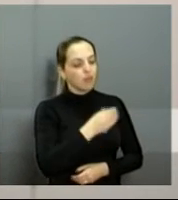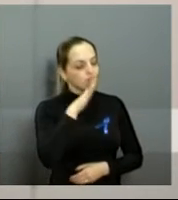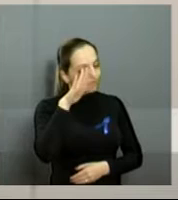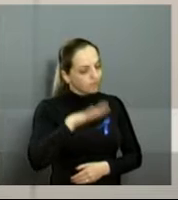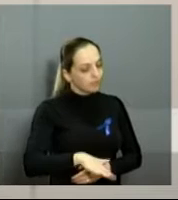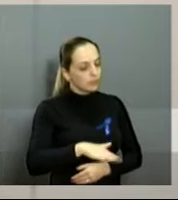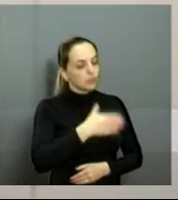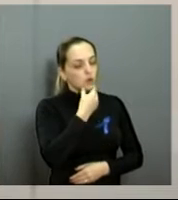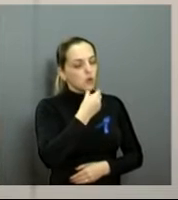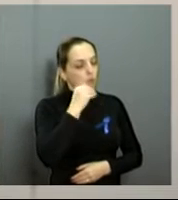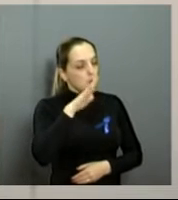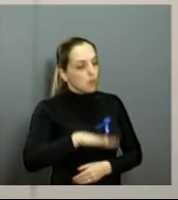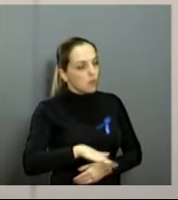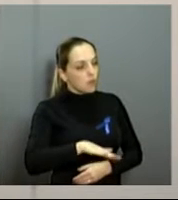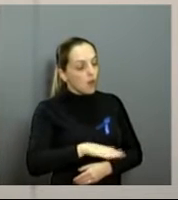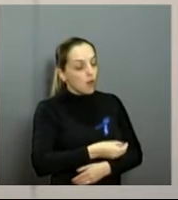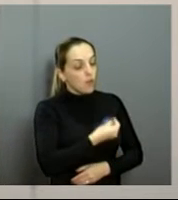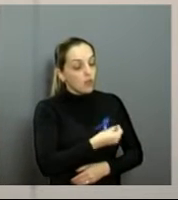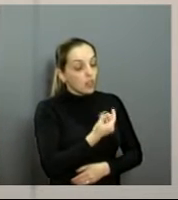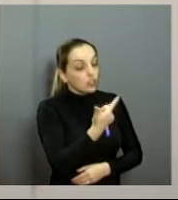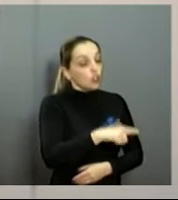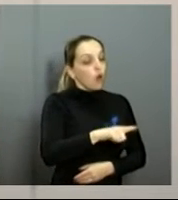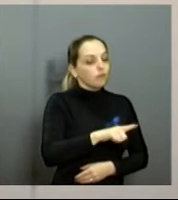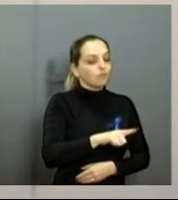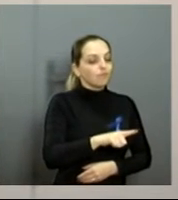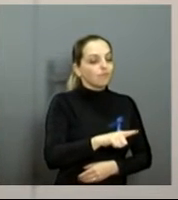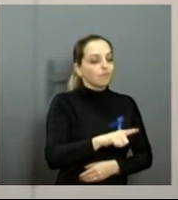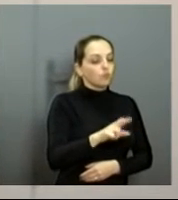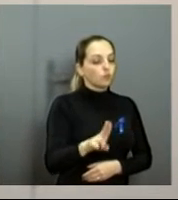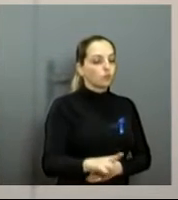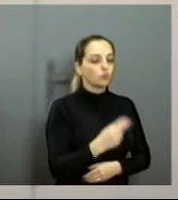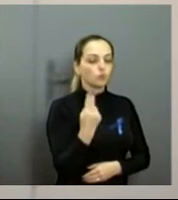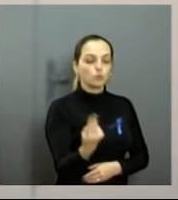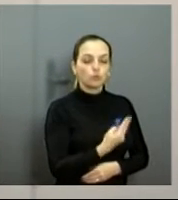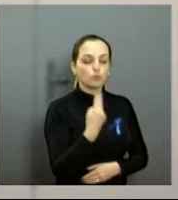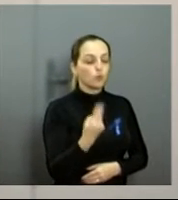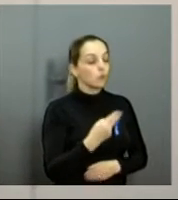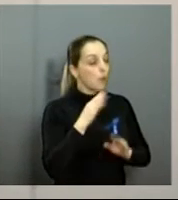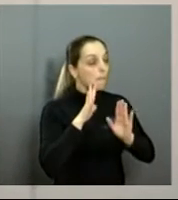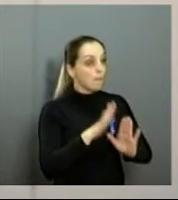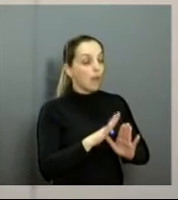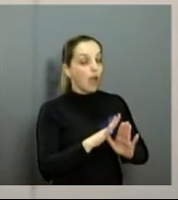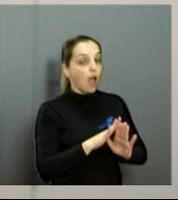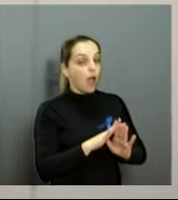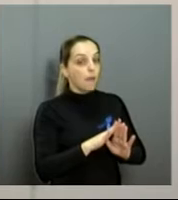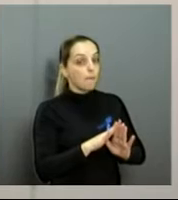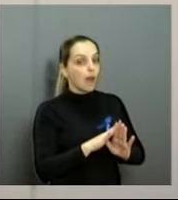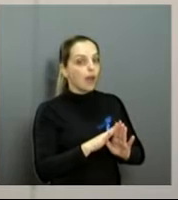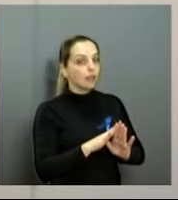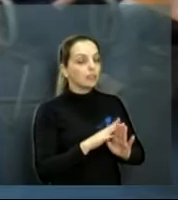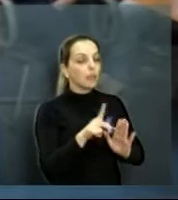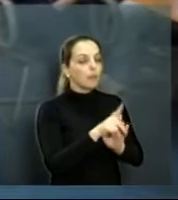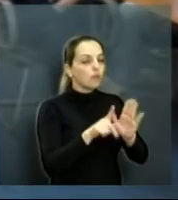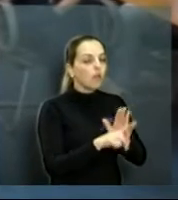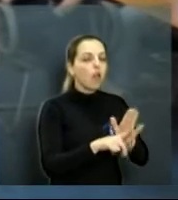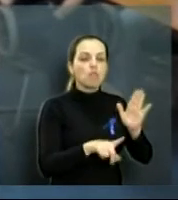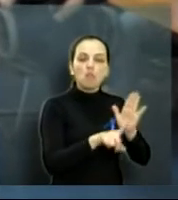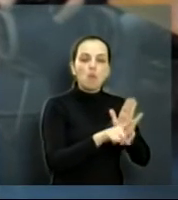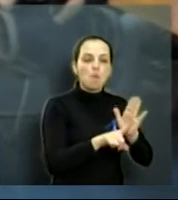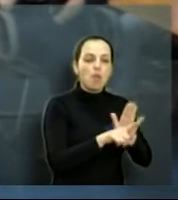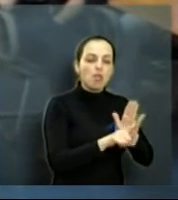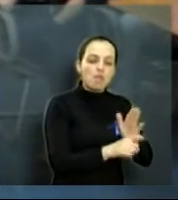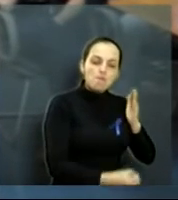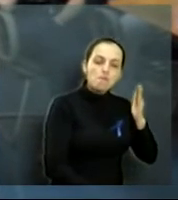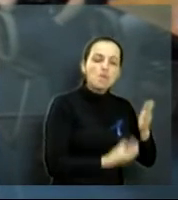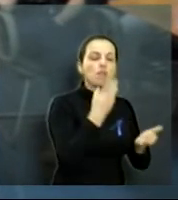efetivamente o que esse fato negativo gerou de iniciativas positivas, isso certamente diminui a